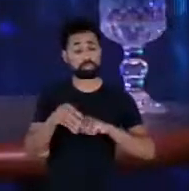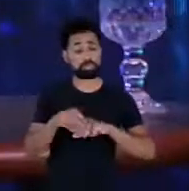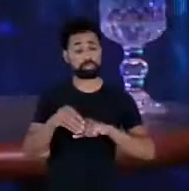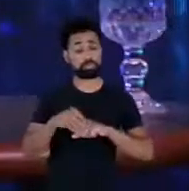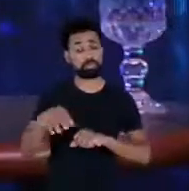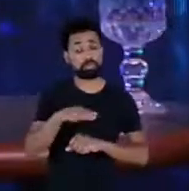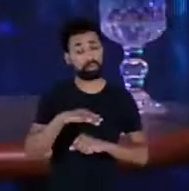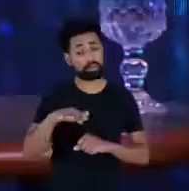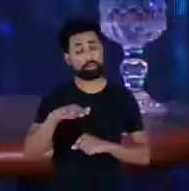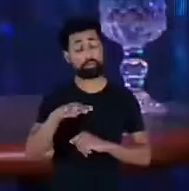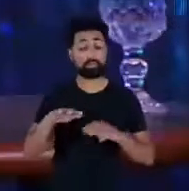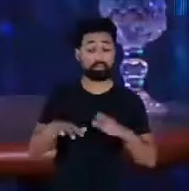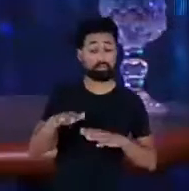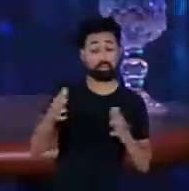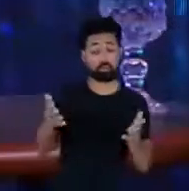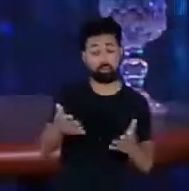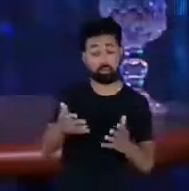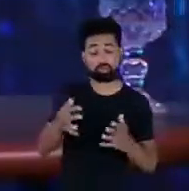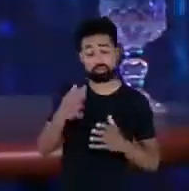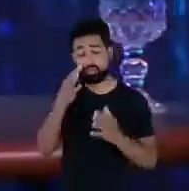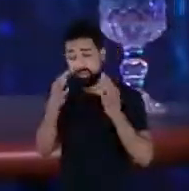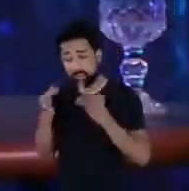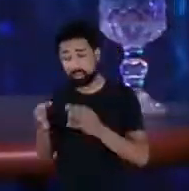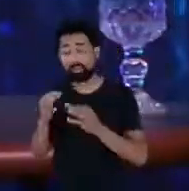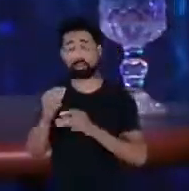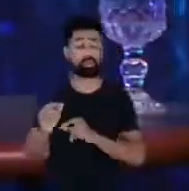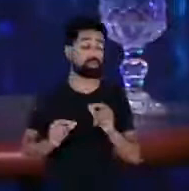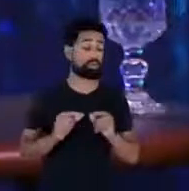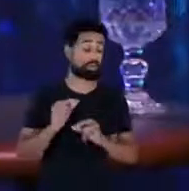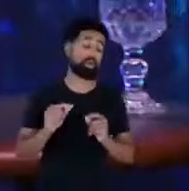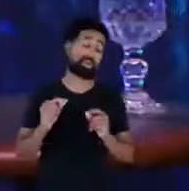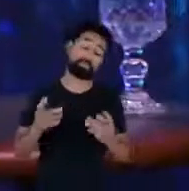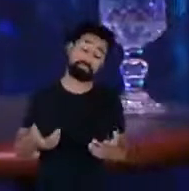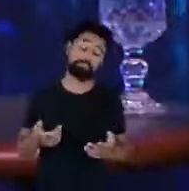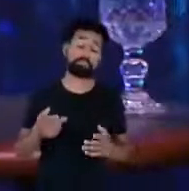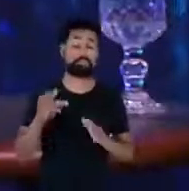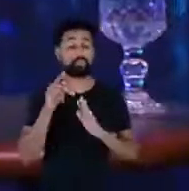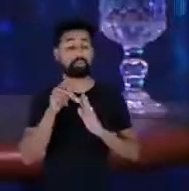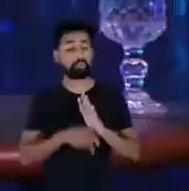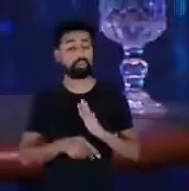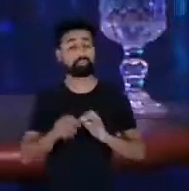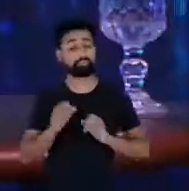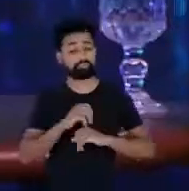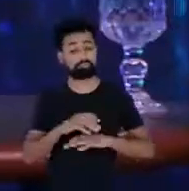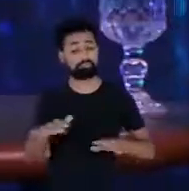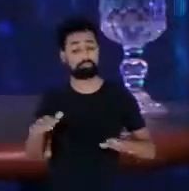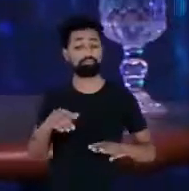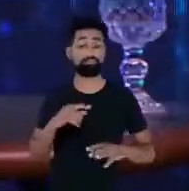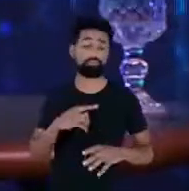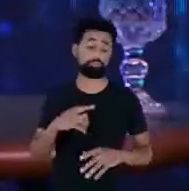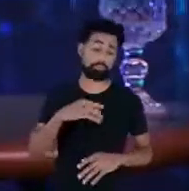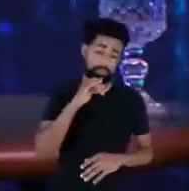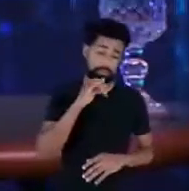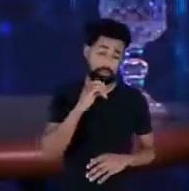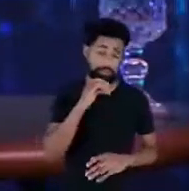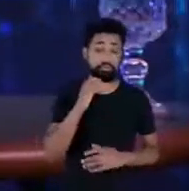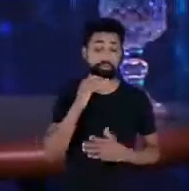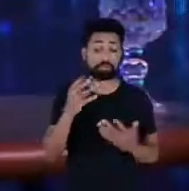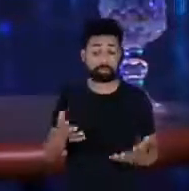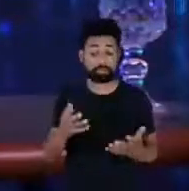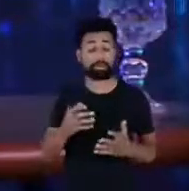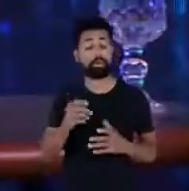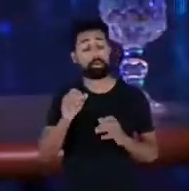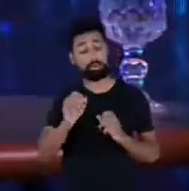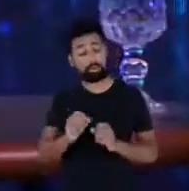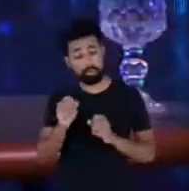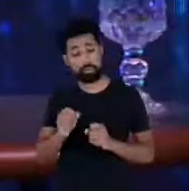talvez esteja mais atento a projetos de geração distribuída por exemplo que ele pode